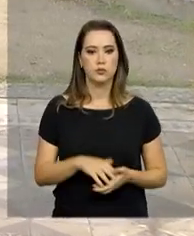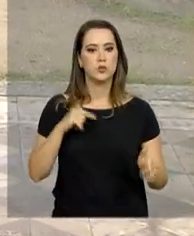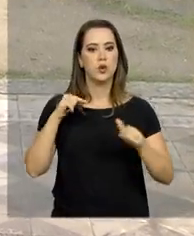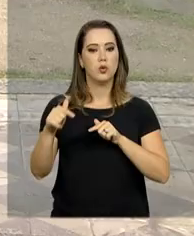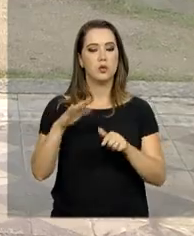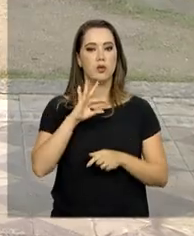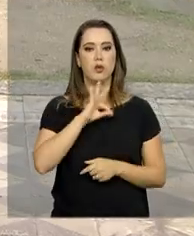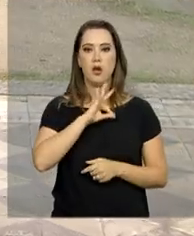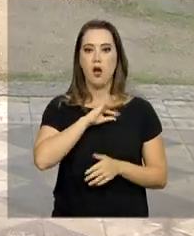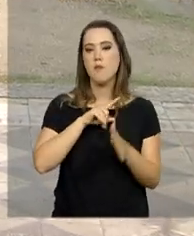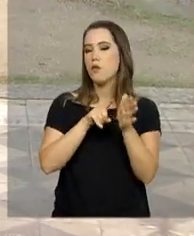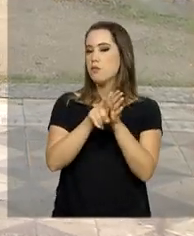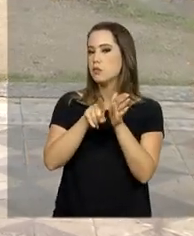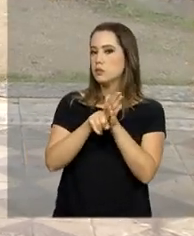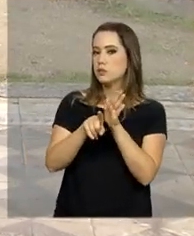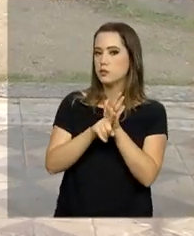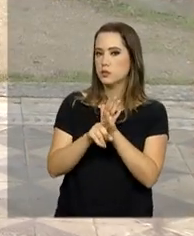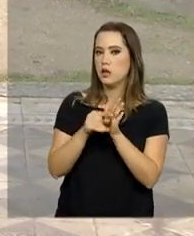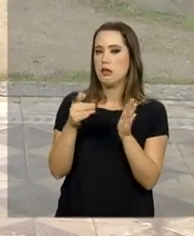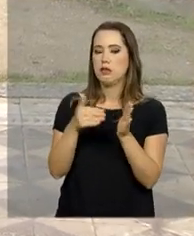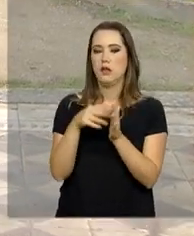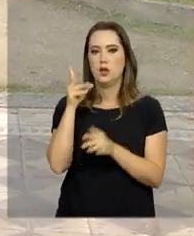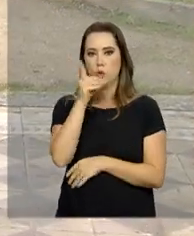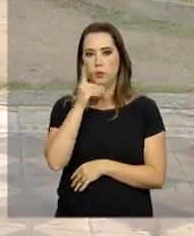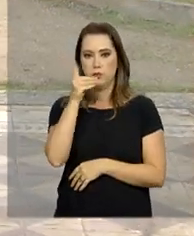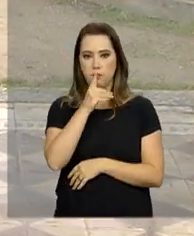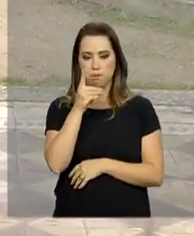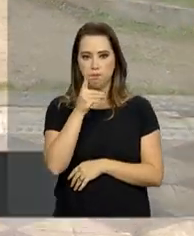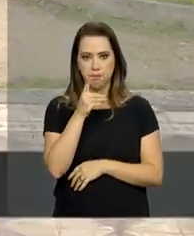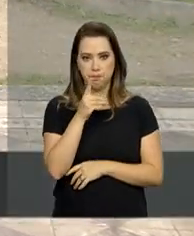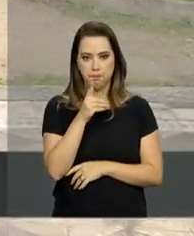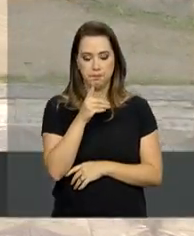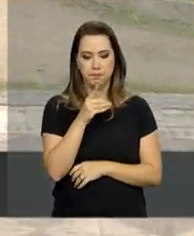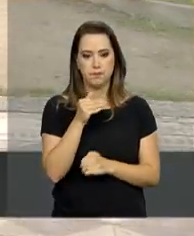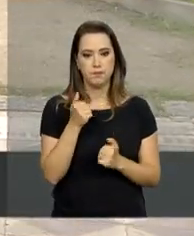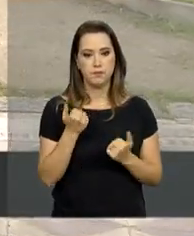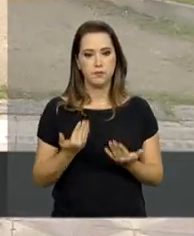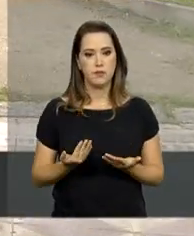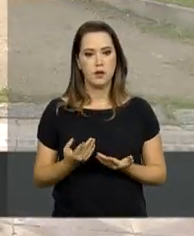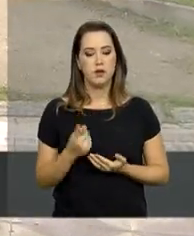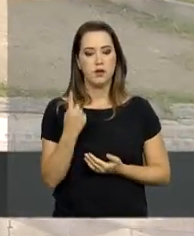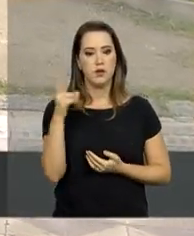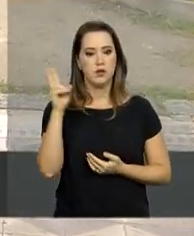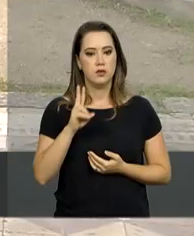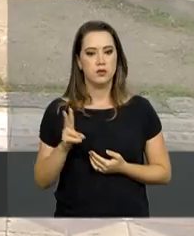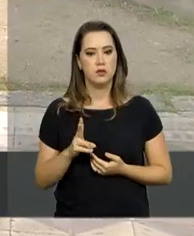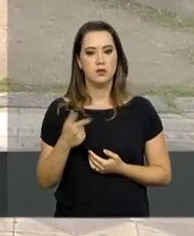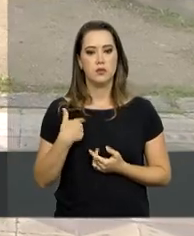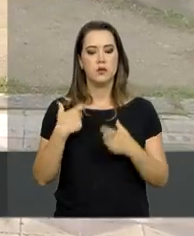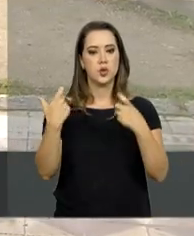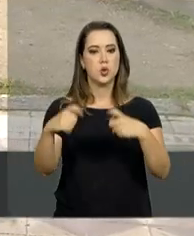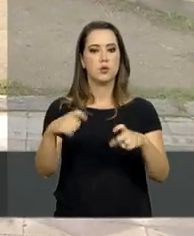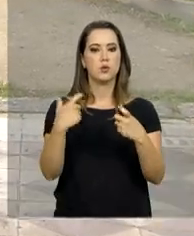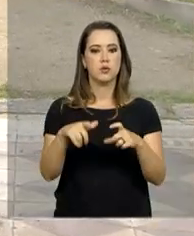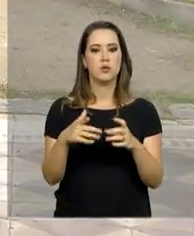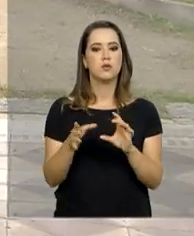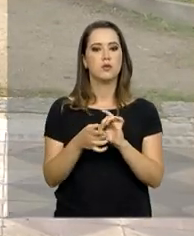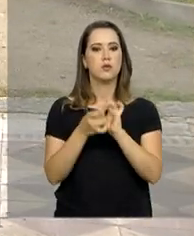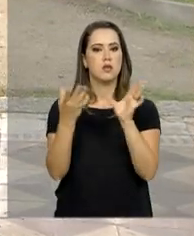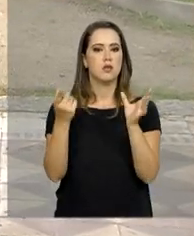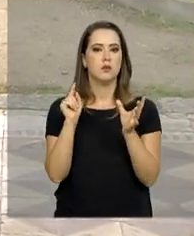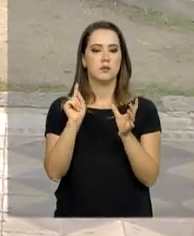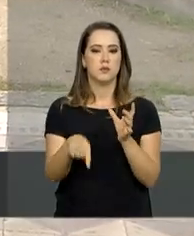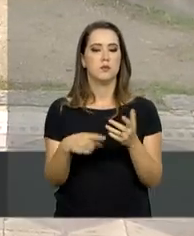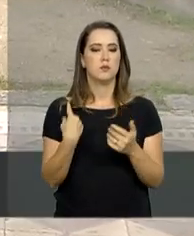perícia, do que me foi informado, vai até domingo. E aí uma vez, com isso, o prédio vai estar, de alguma forma,